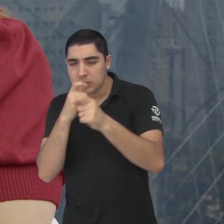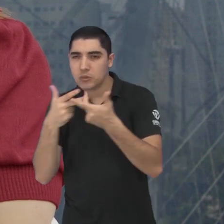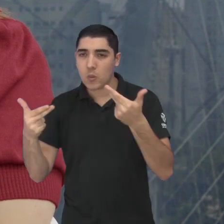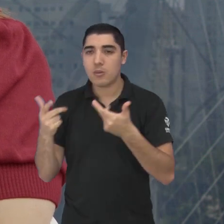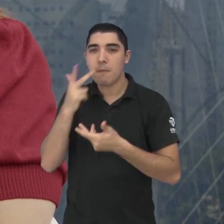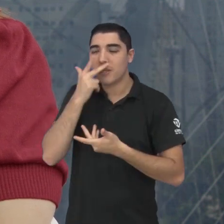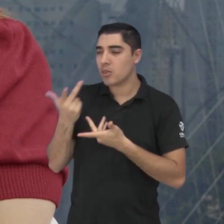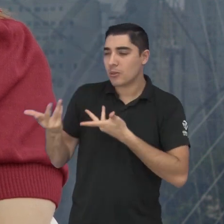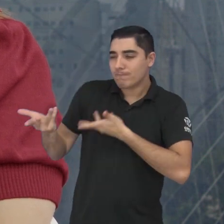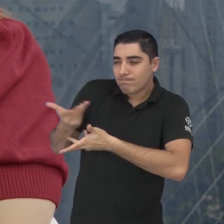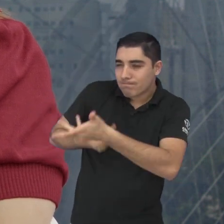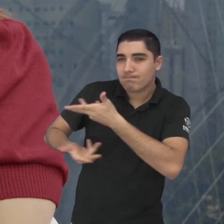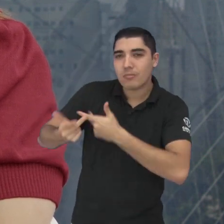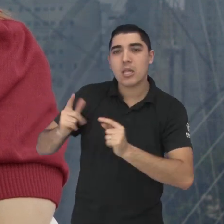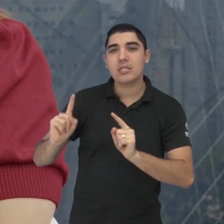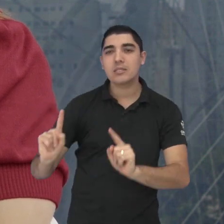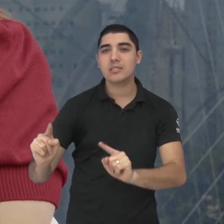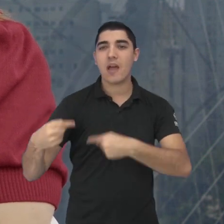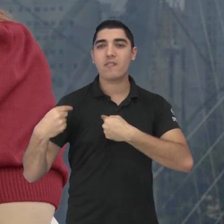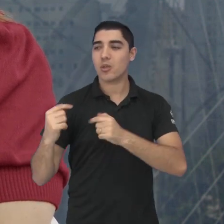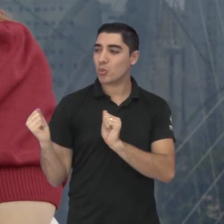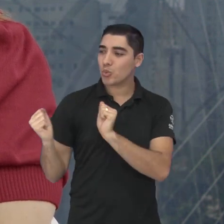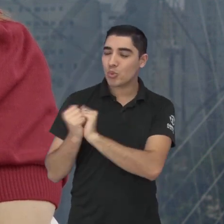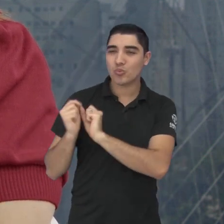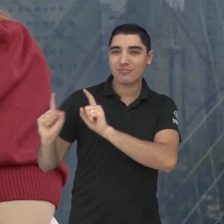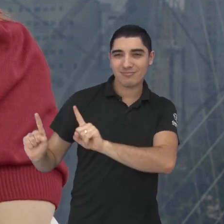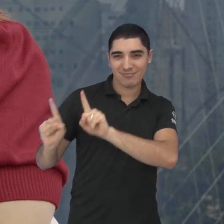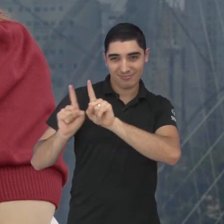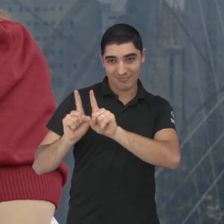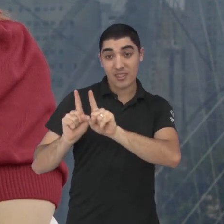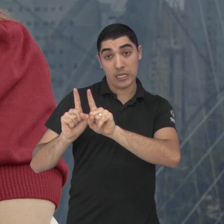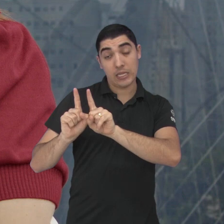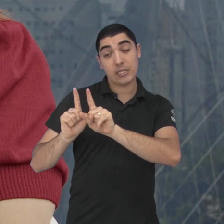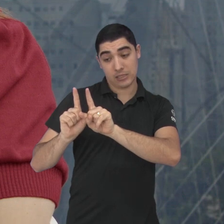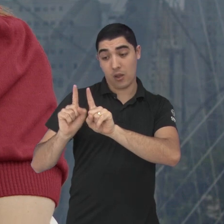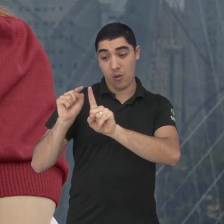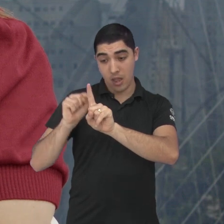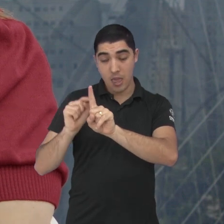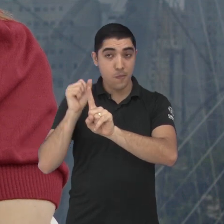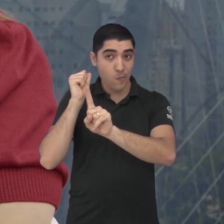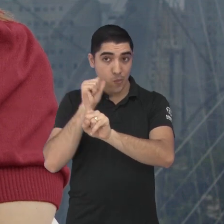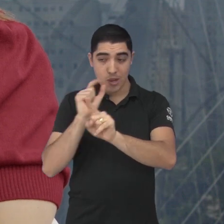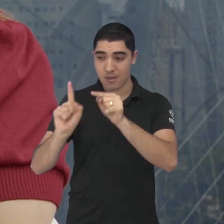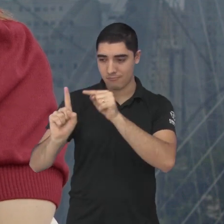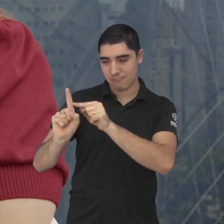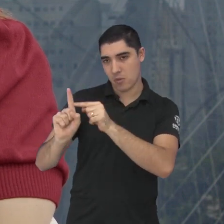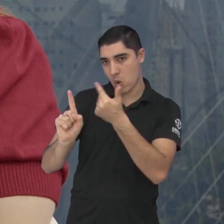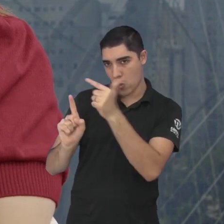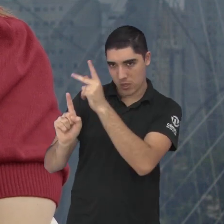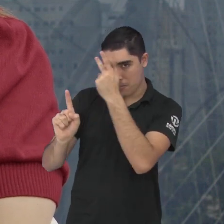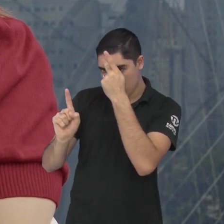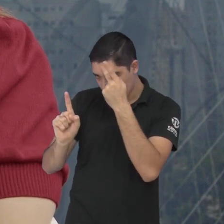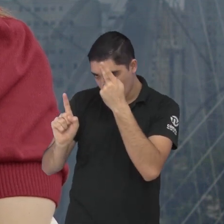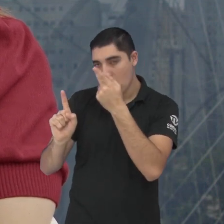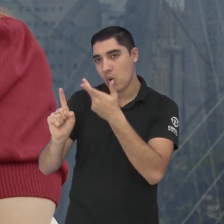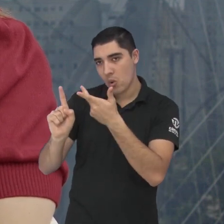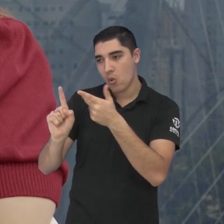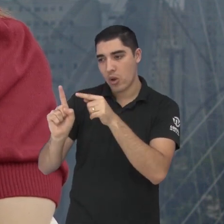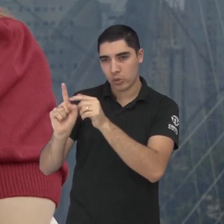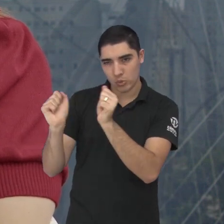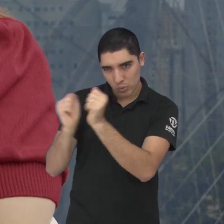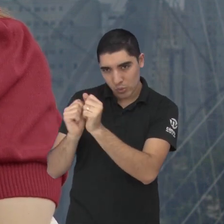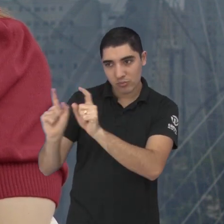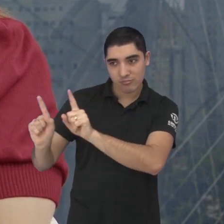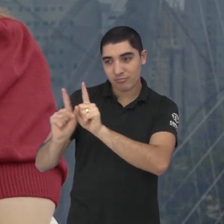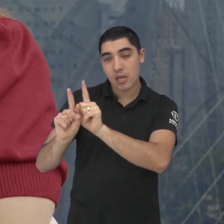compartilhar os desafios, né? Então, a busca por este parceiro, né? Como a Verônica comentou, vai muito também nesse